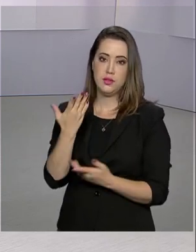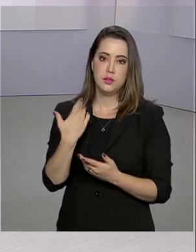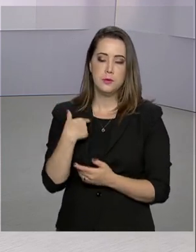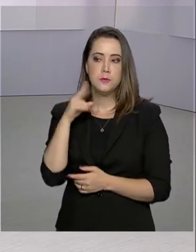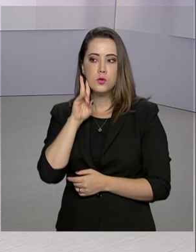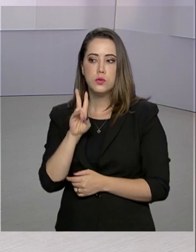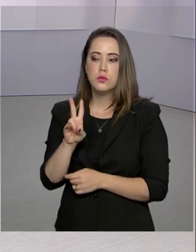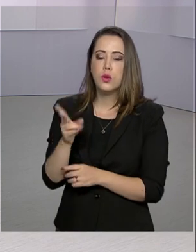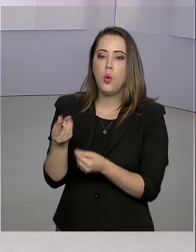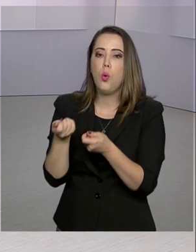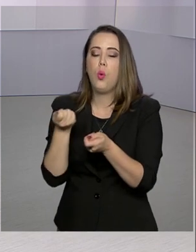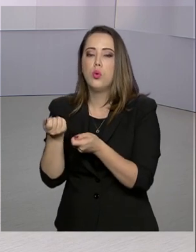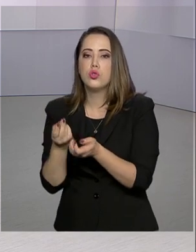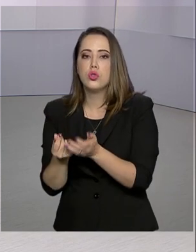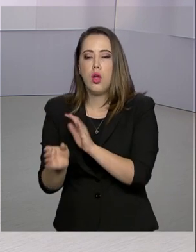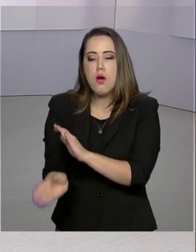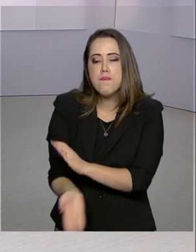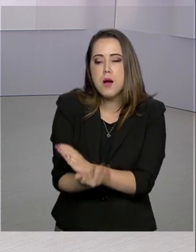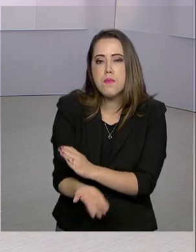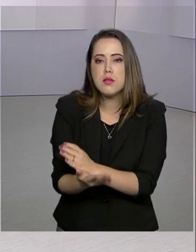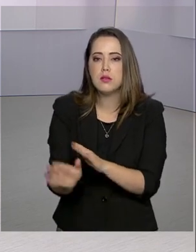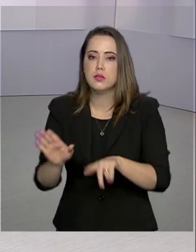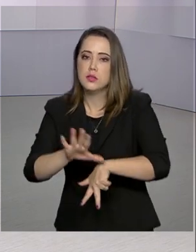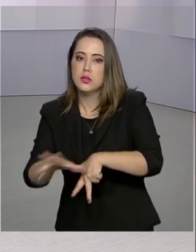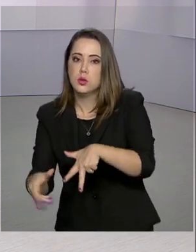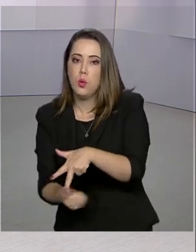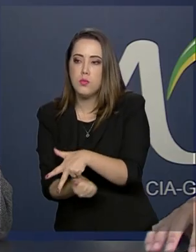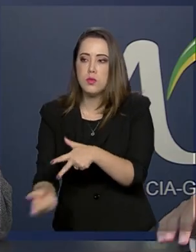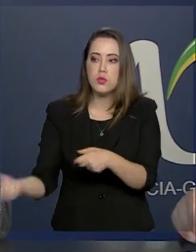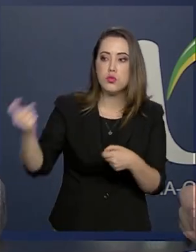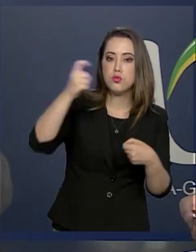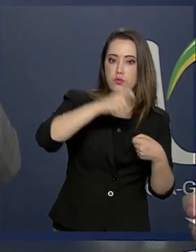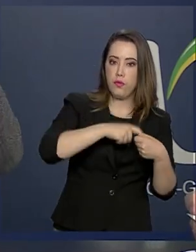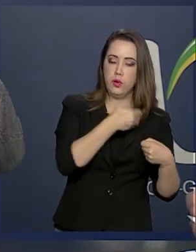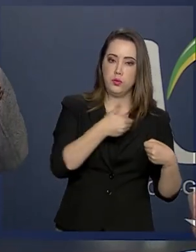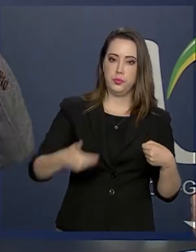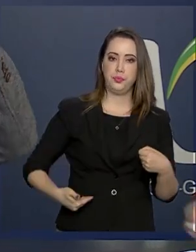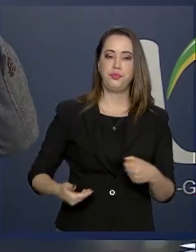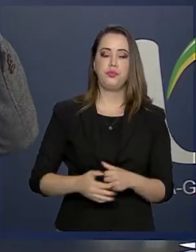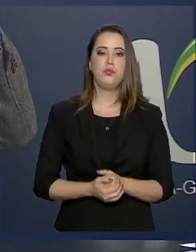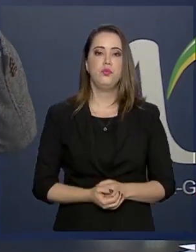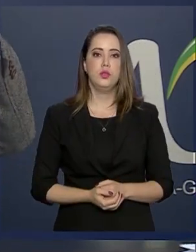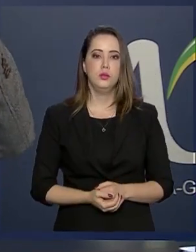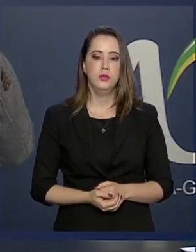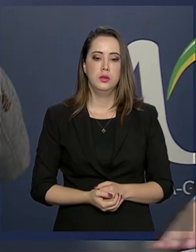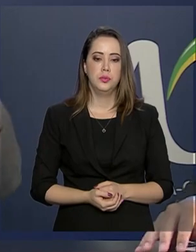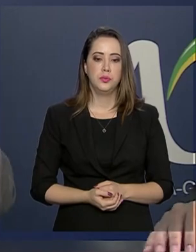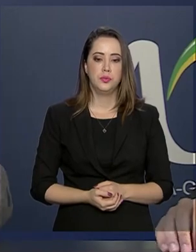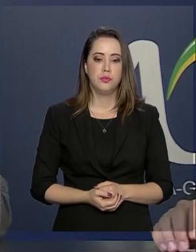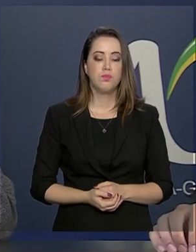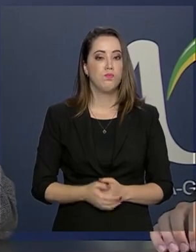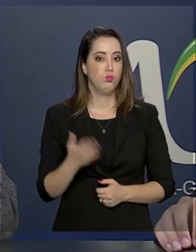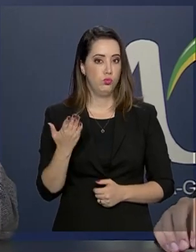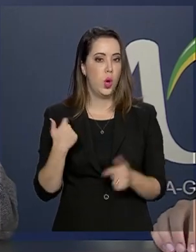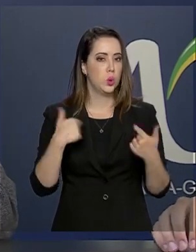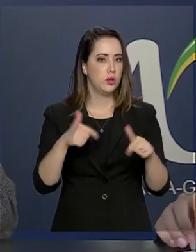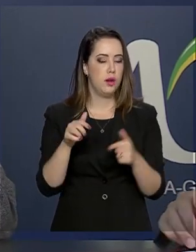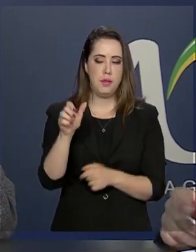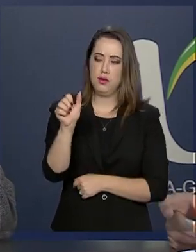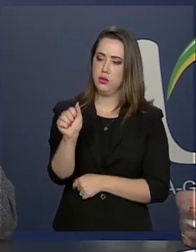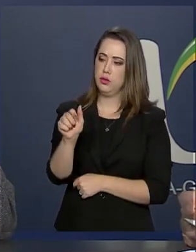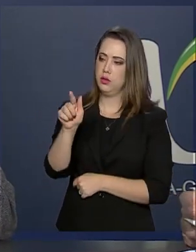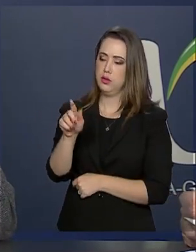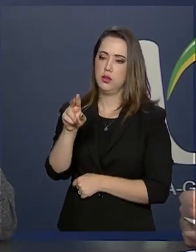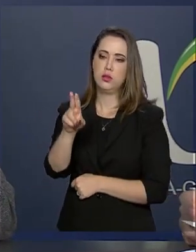desviado dos cofres públicos pela corrupção. O resultado da atuação da AGU este